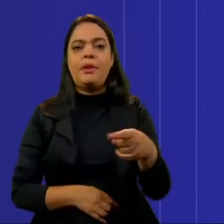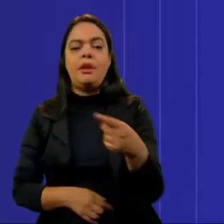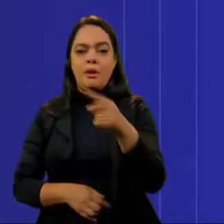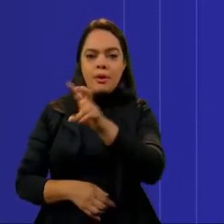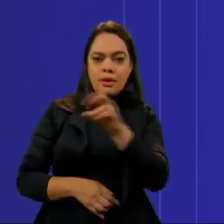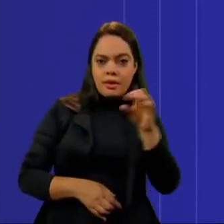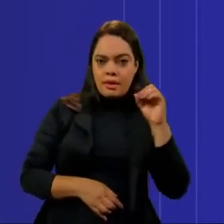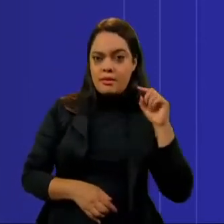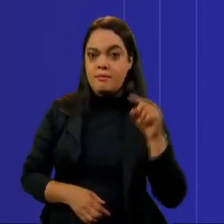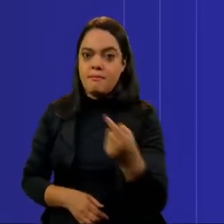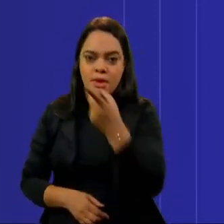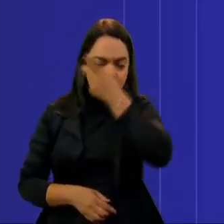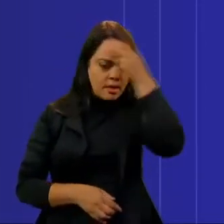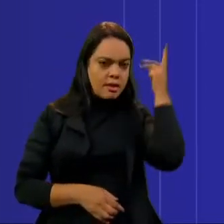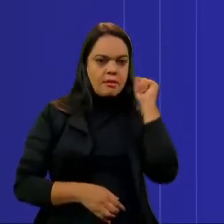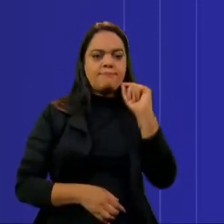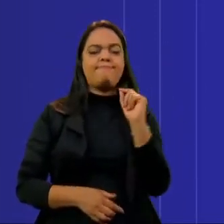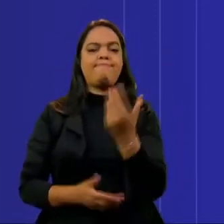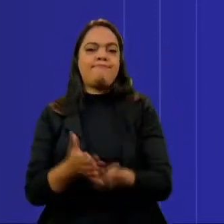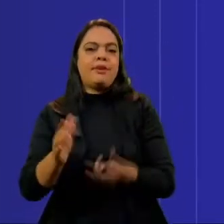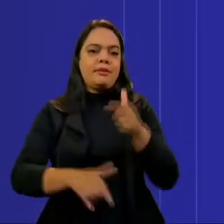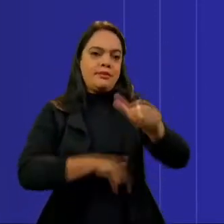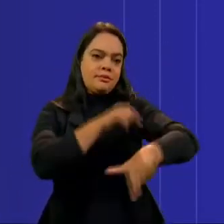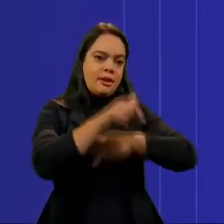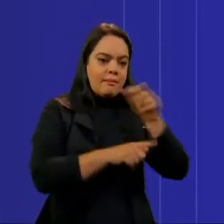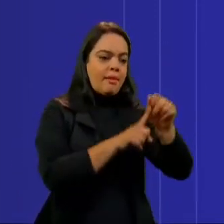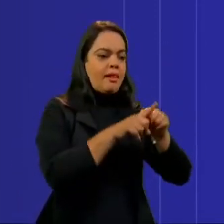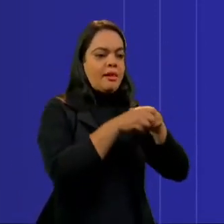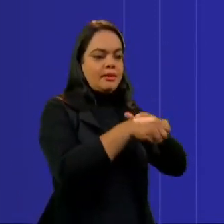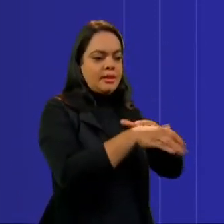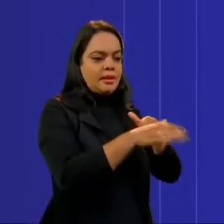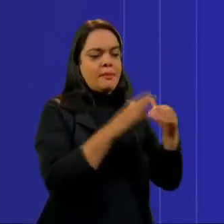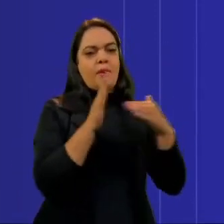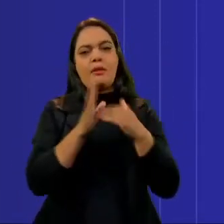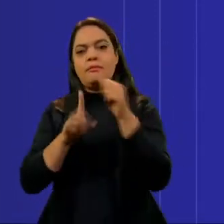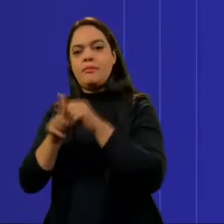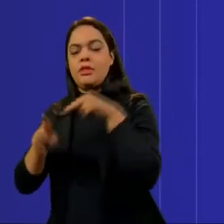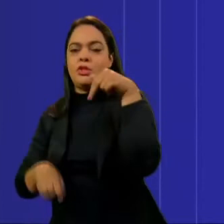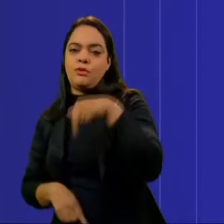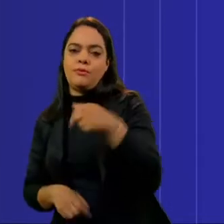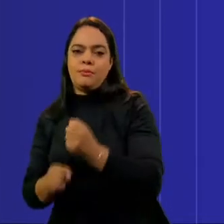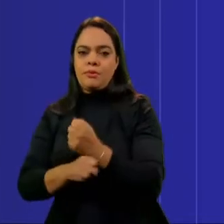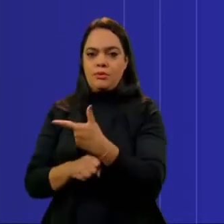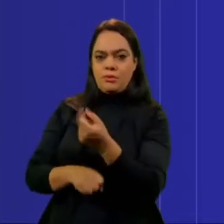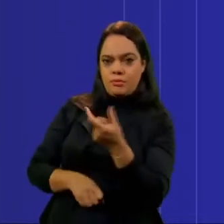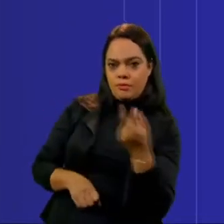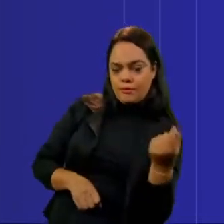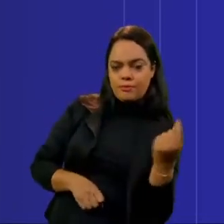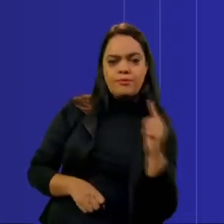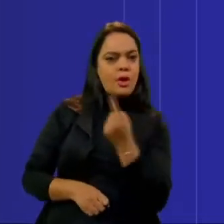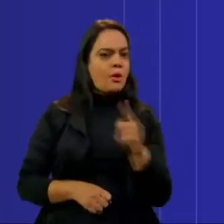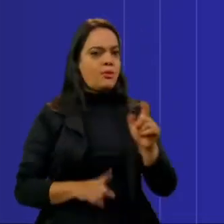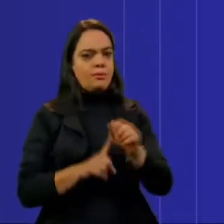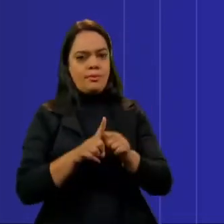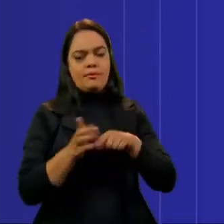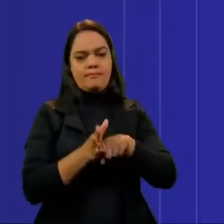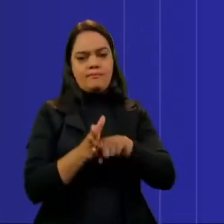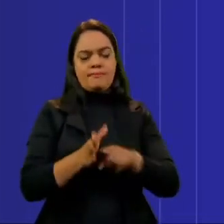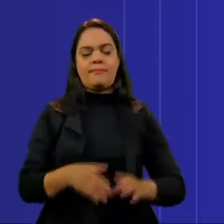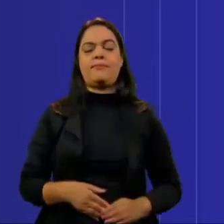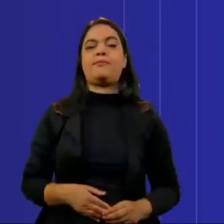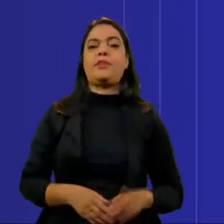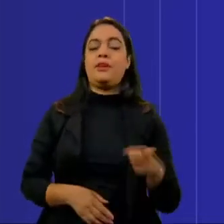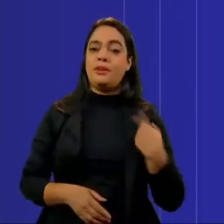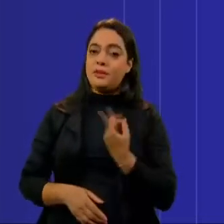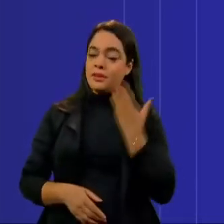postos de trabalho foram perdidos de setembro a novembro de 2020, o último período analisado. É sabido, nós temos